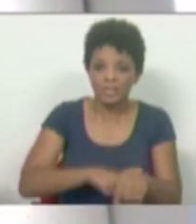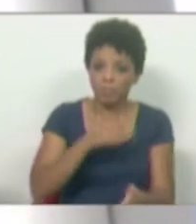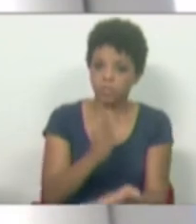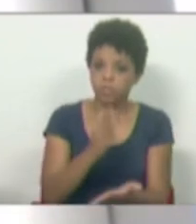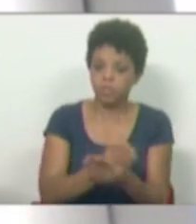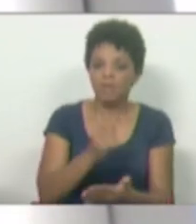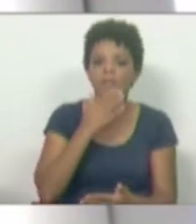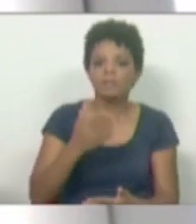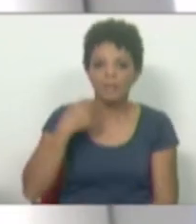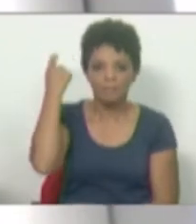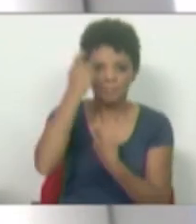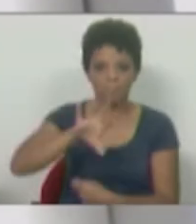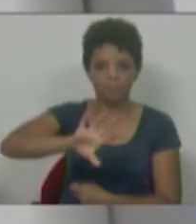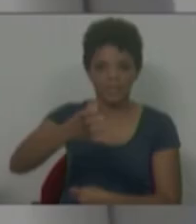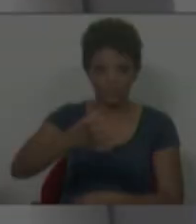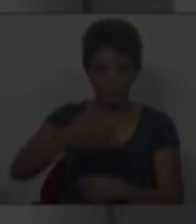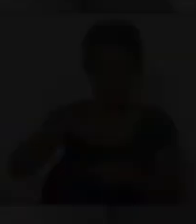poder pensar o país a um tempo mais longo. Muito obrigado.